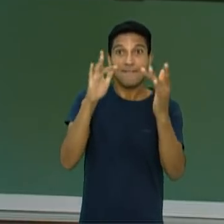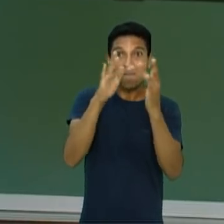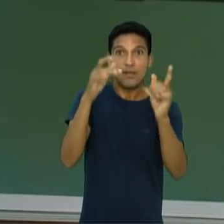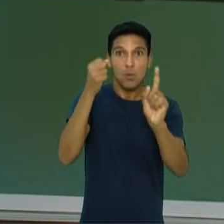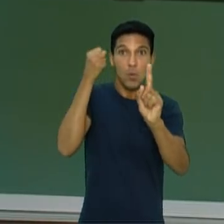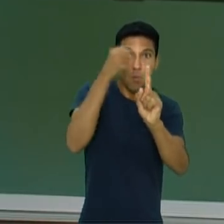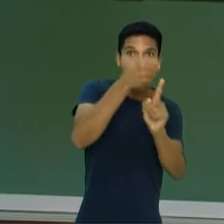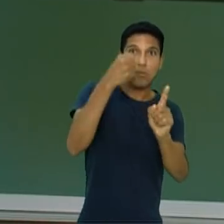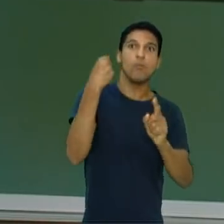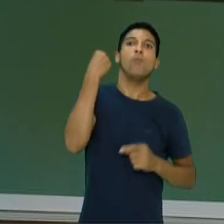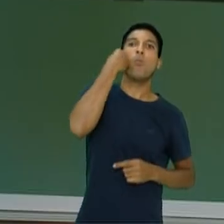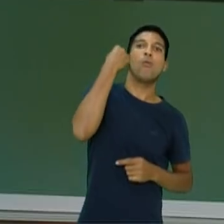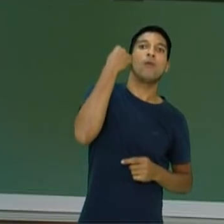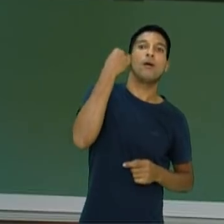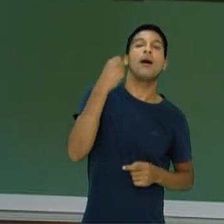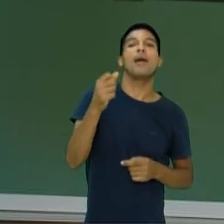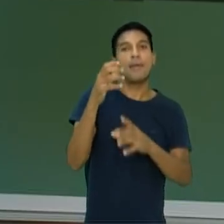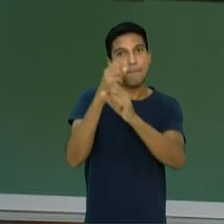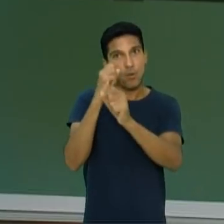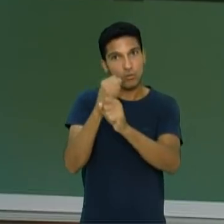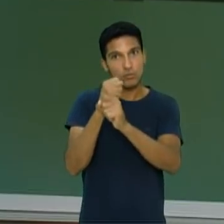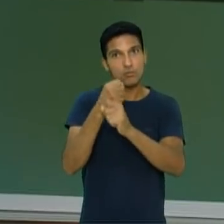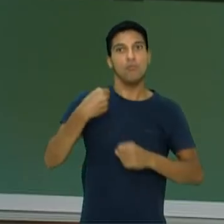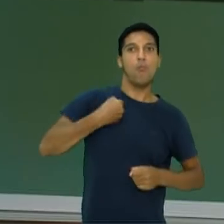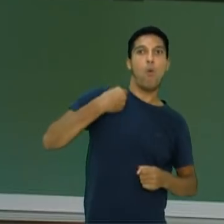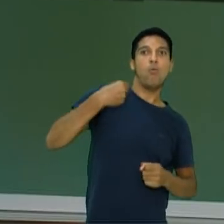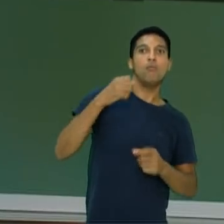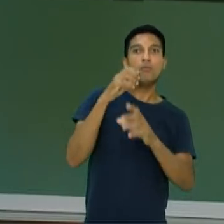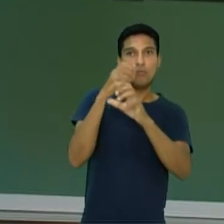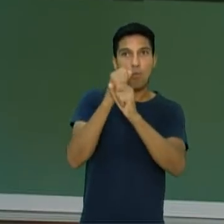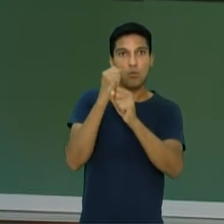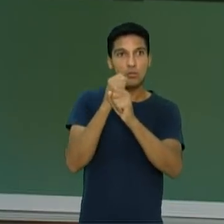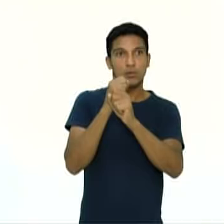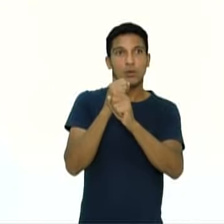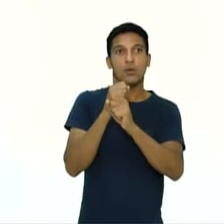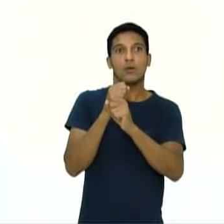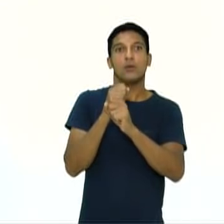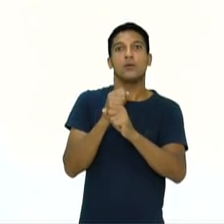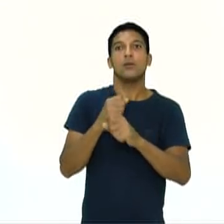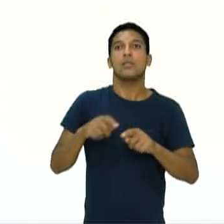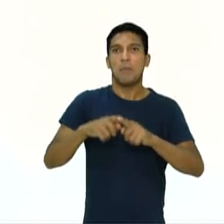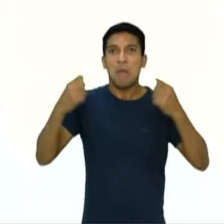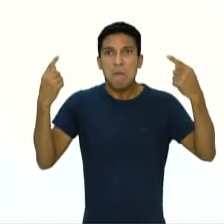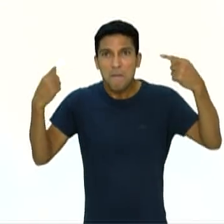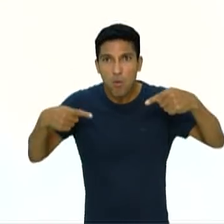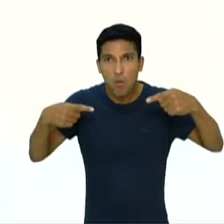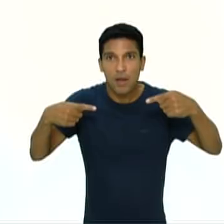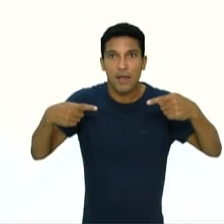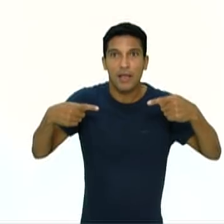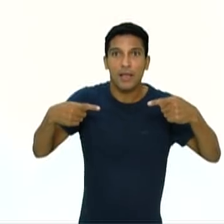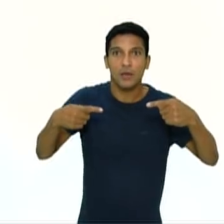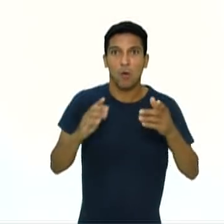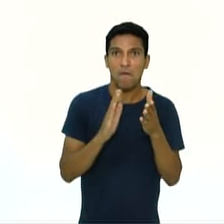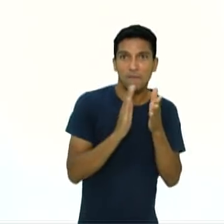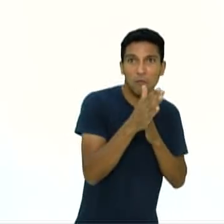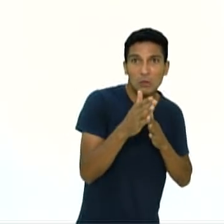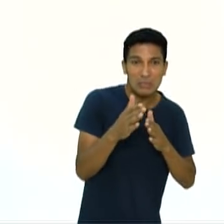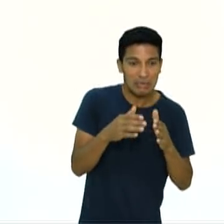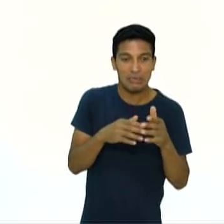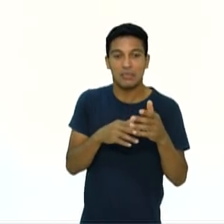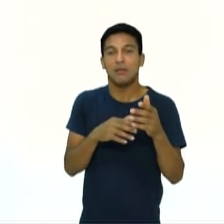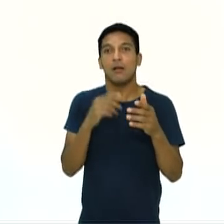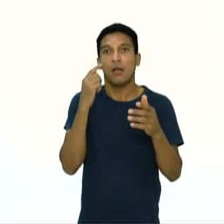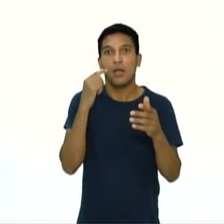Competitividade, se eu realmente fui para a luta, não fiquei só fugindo. Superioridade técnica ou tática.